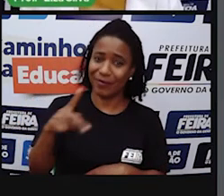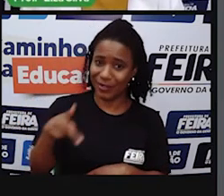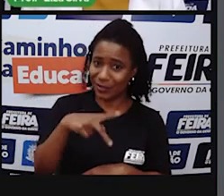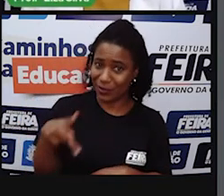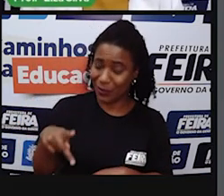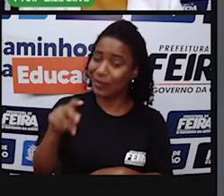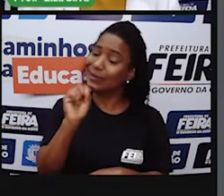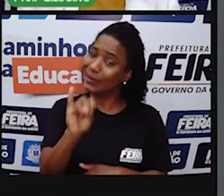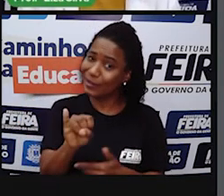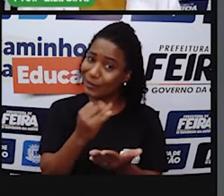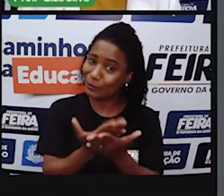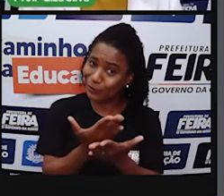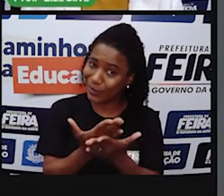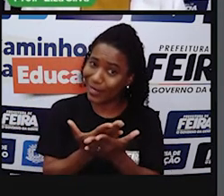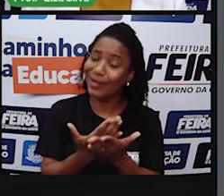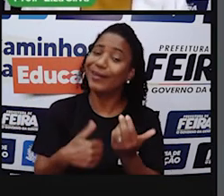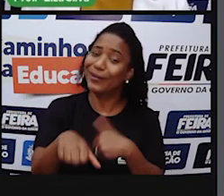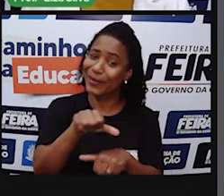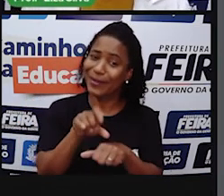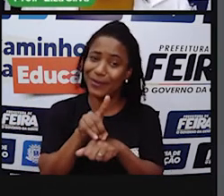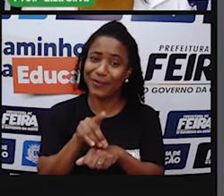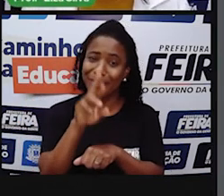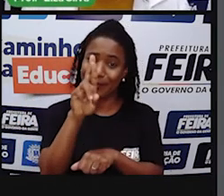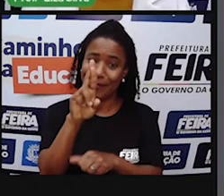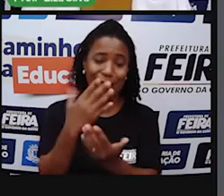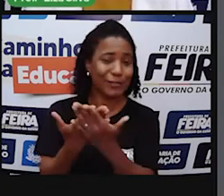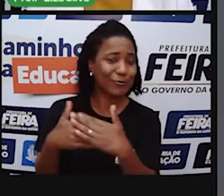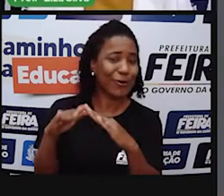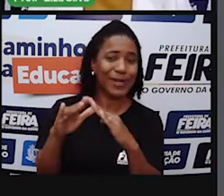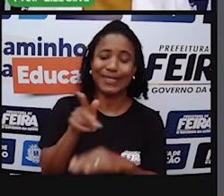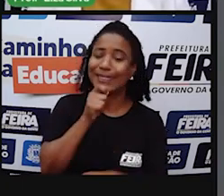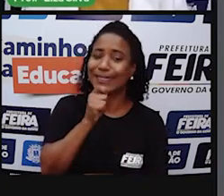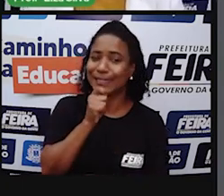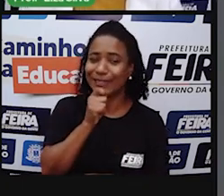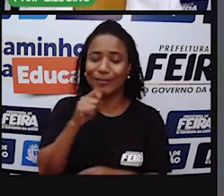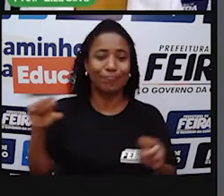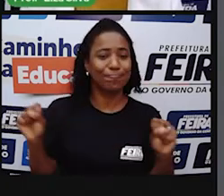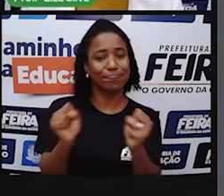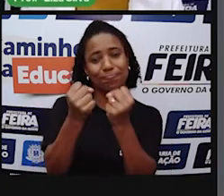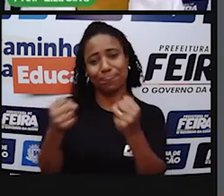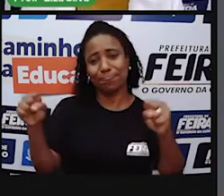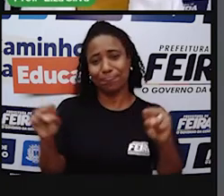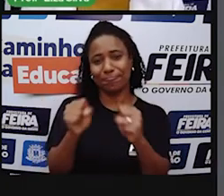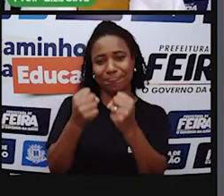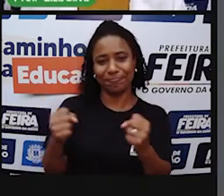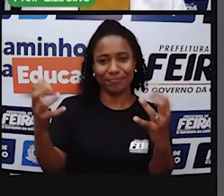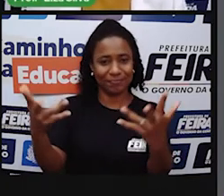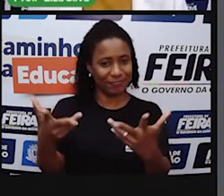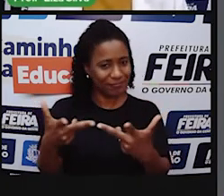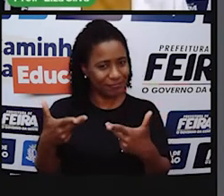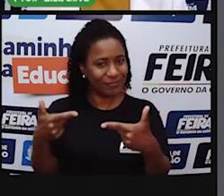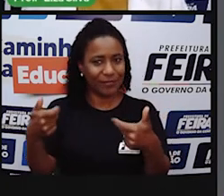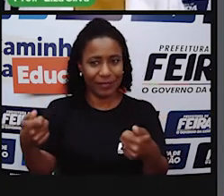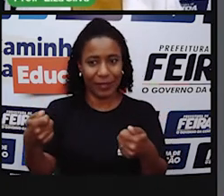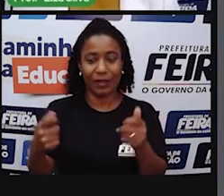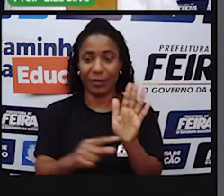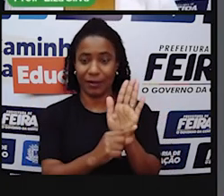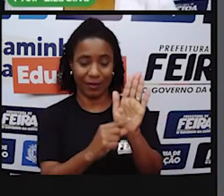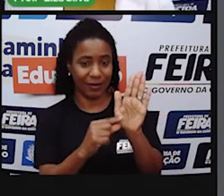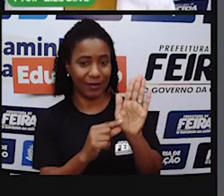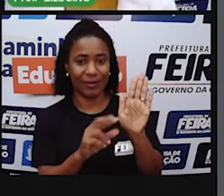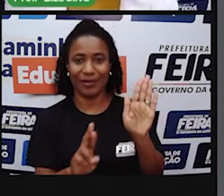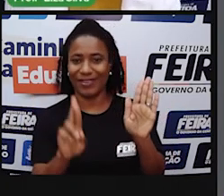Teria sido doutor Como não foi a escola Só pôde ser tocador Versos de